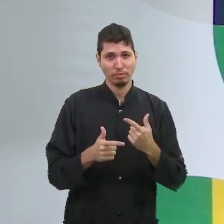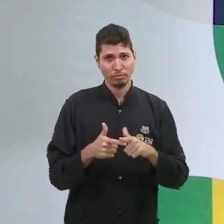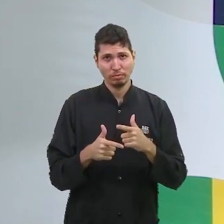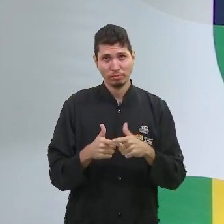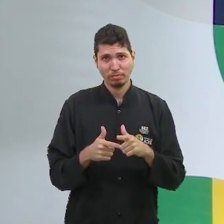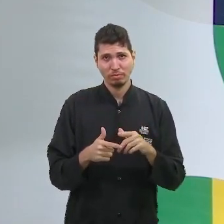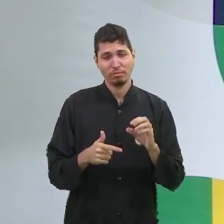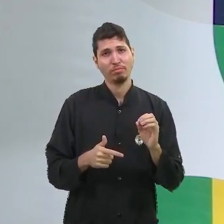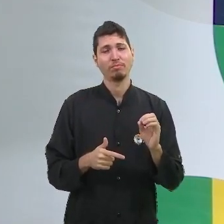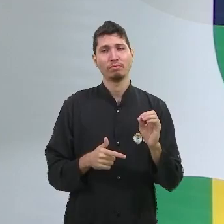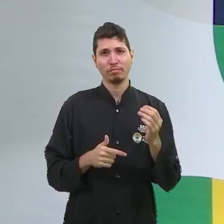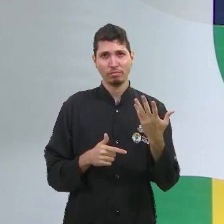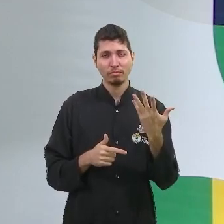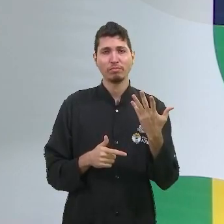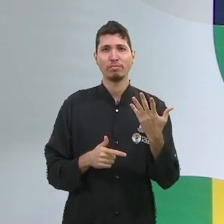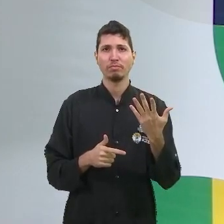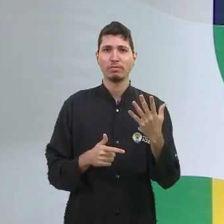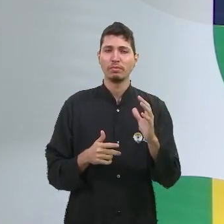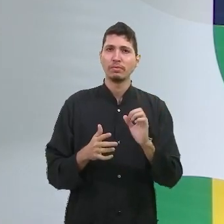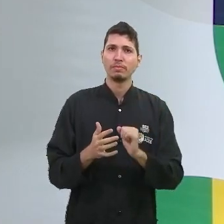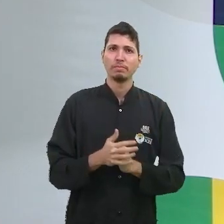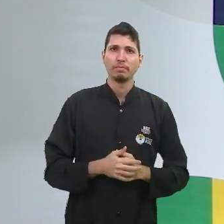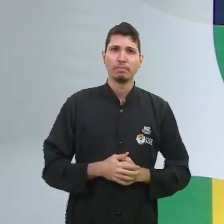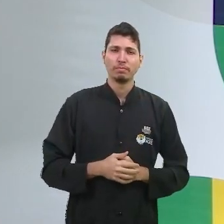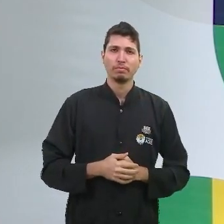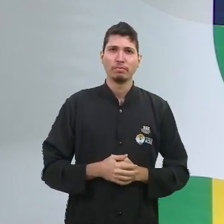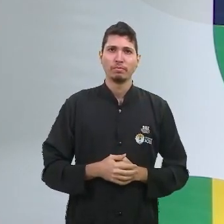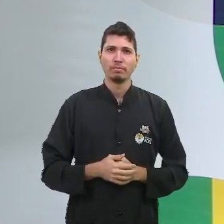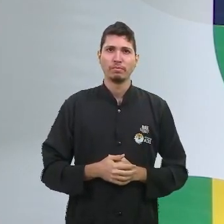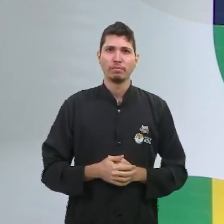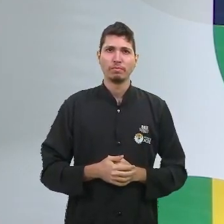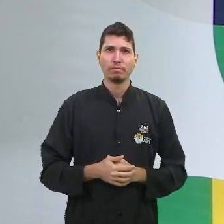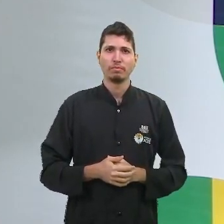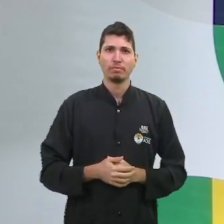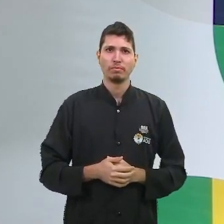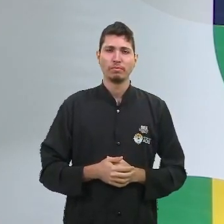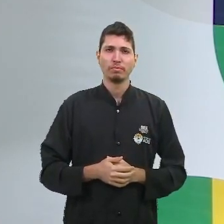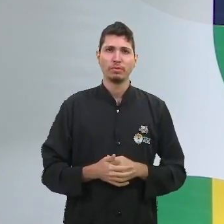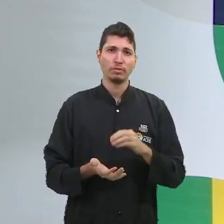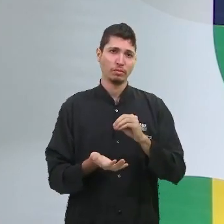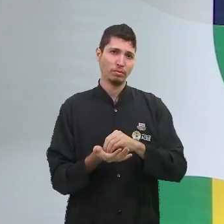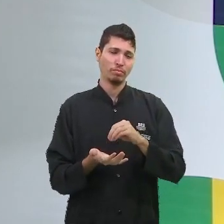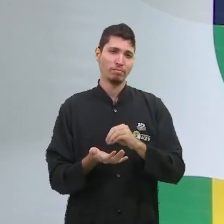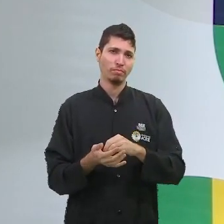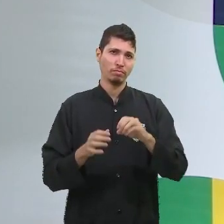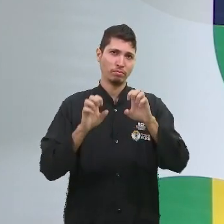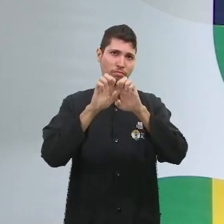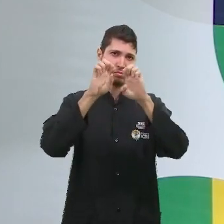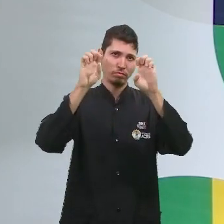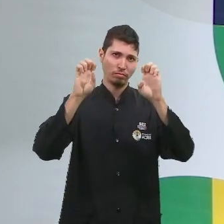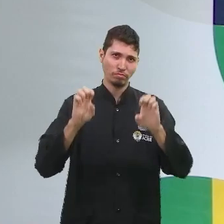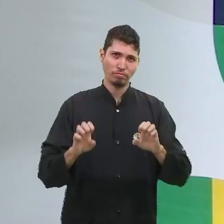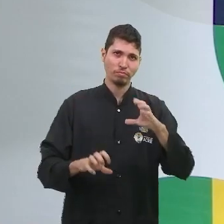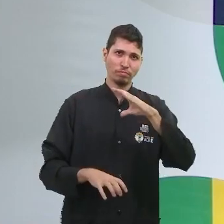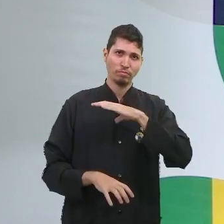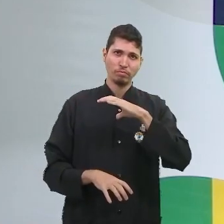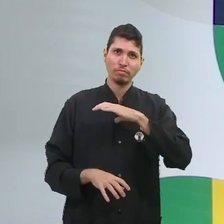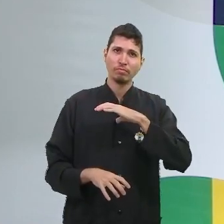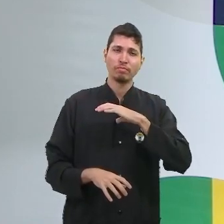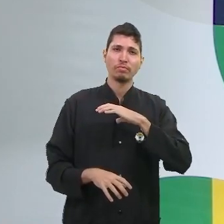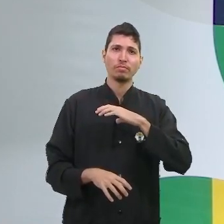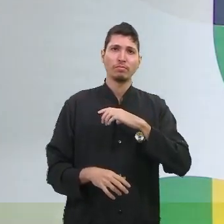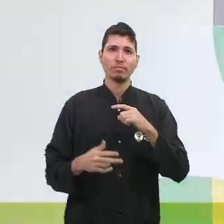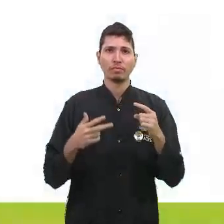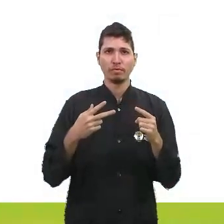pela ausência da estrutura necessária justamente nessas cidades. Vamos observar uma segunda consequência? Em